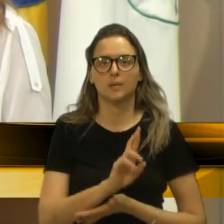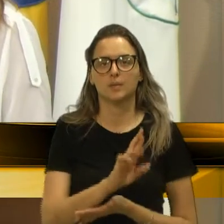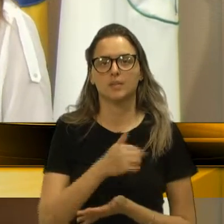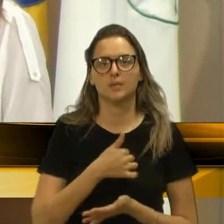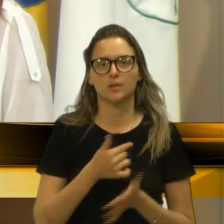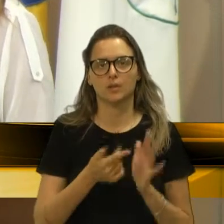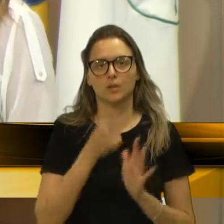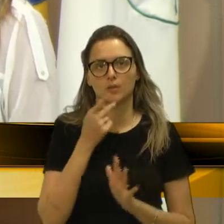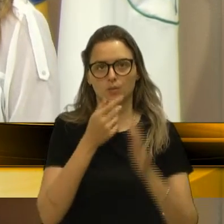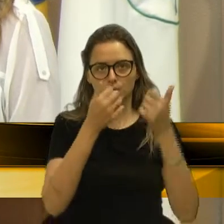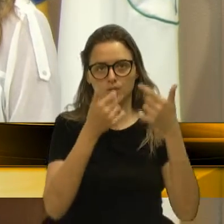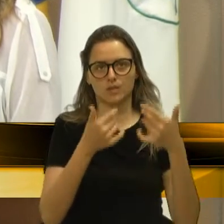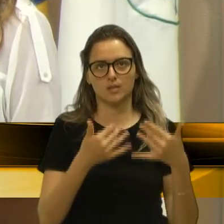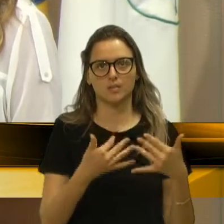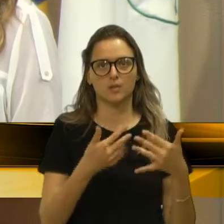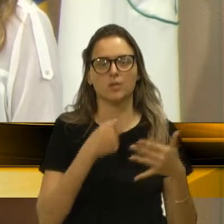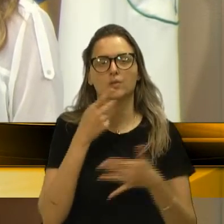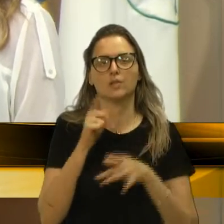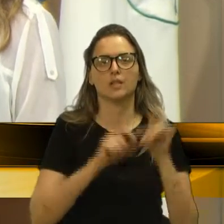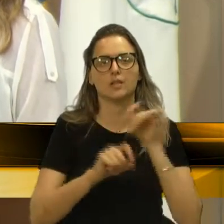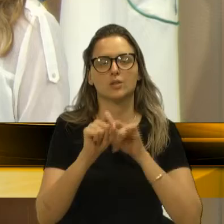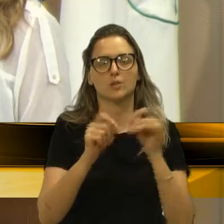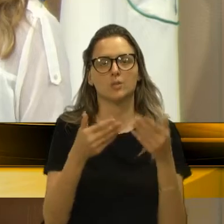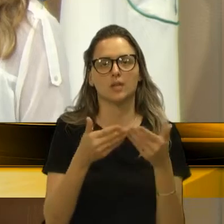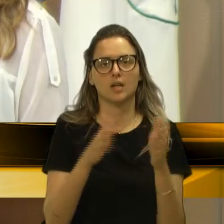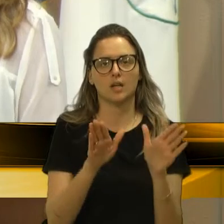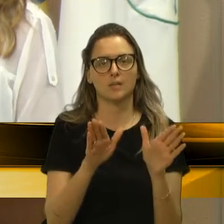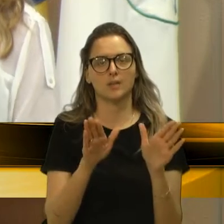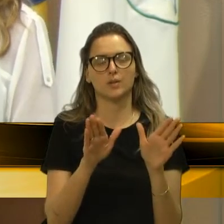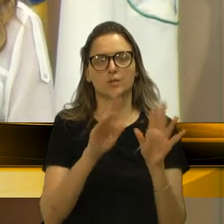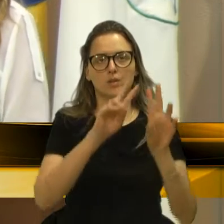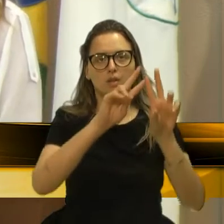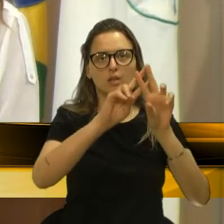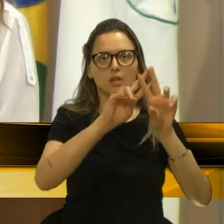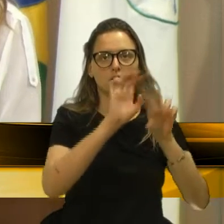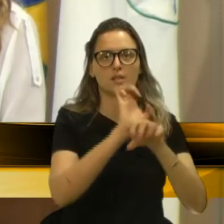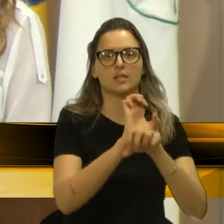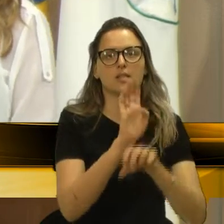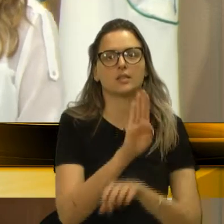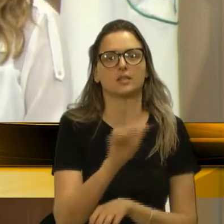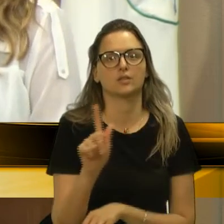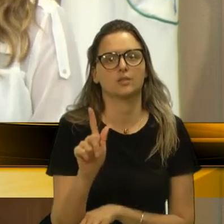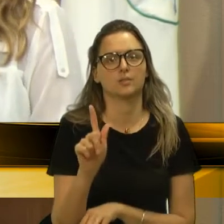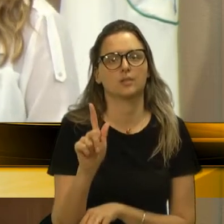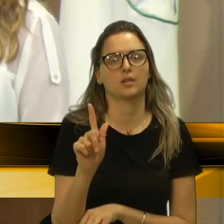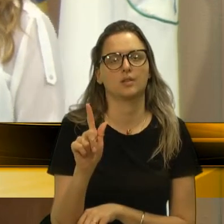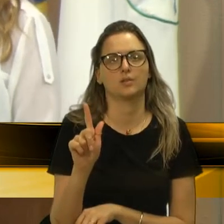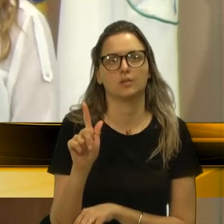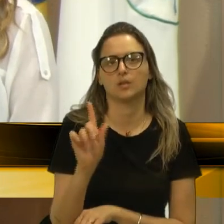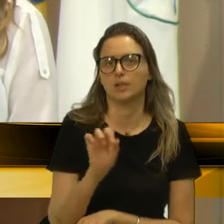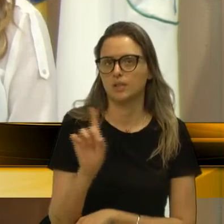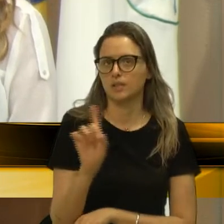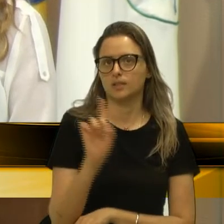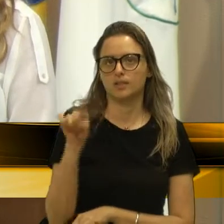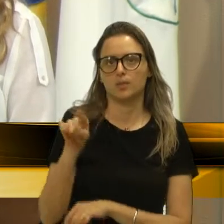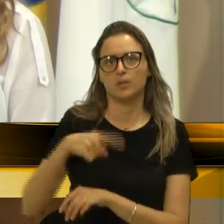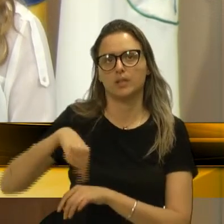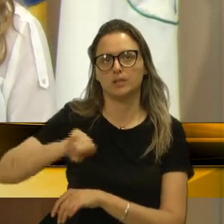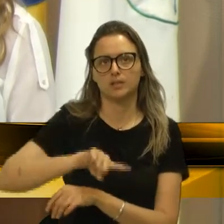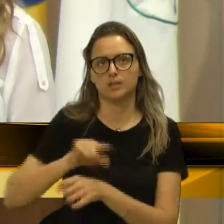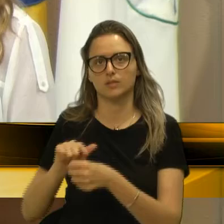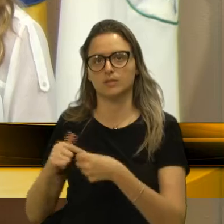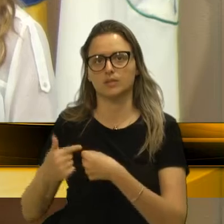aqui trata, então, da inauguração da Penitenciária Estadual de Bento Gonçalves. Não é na nossa cidade,